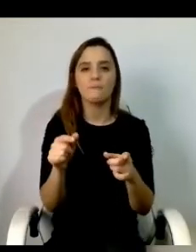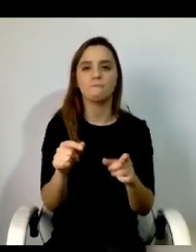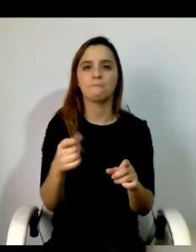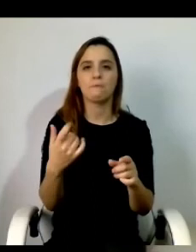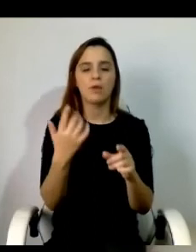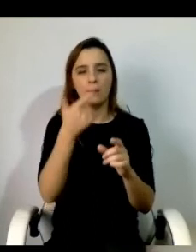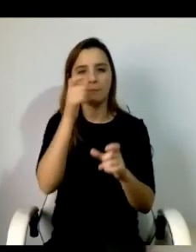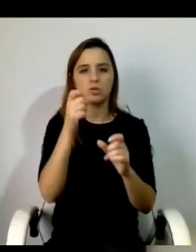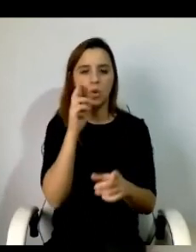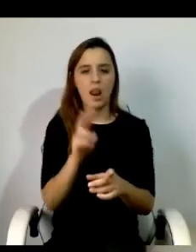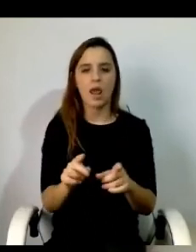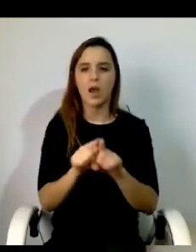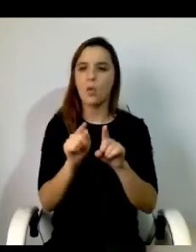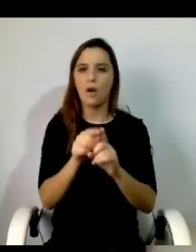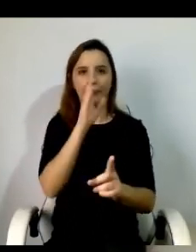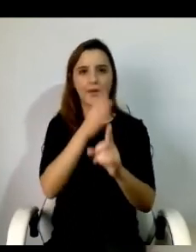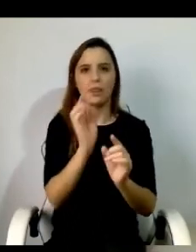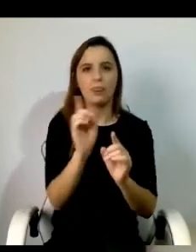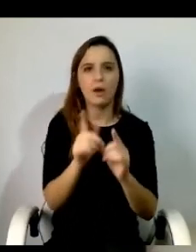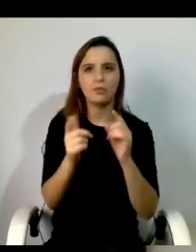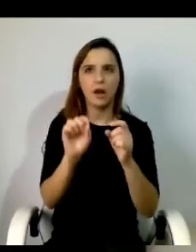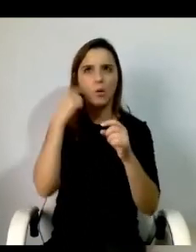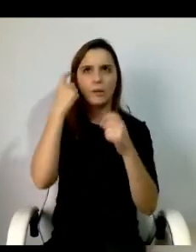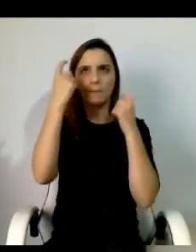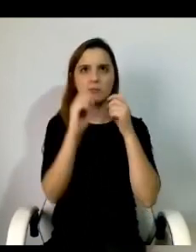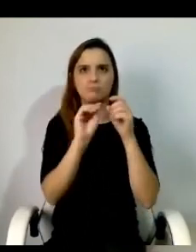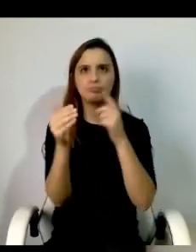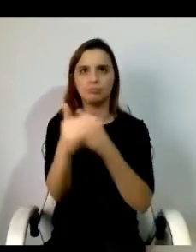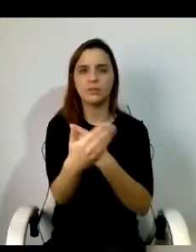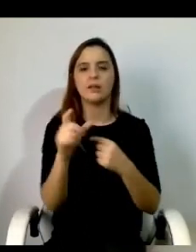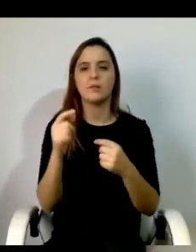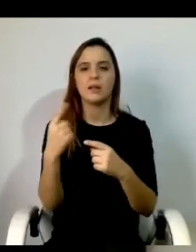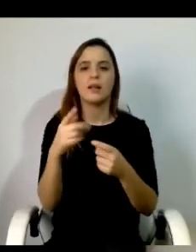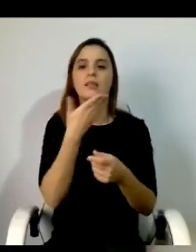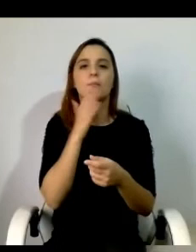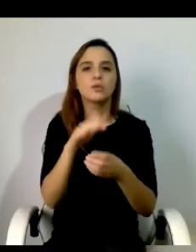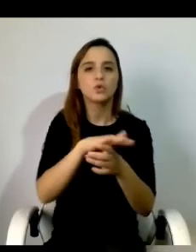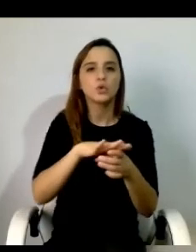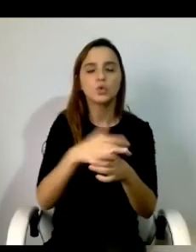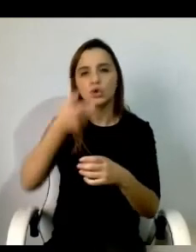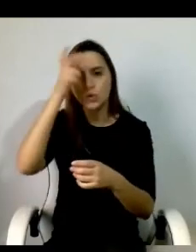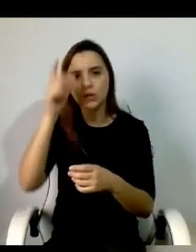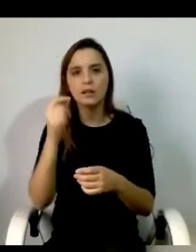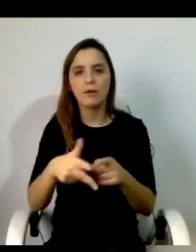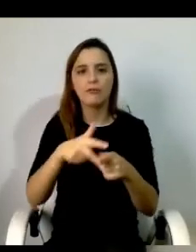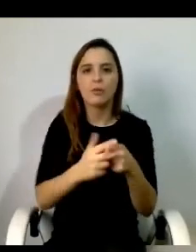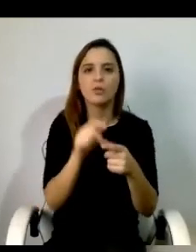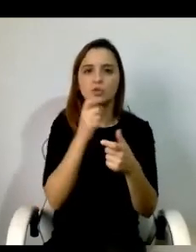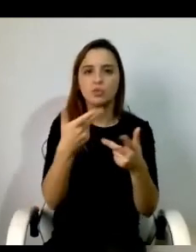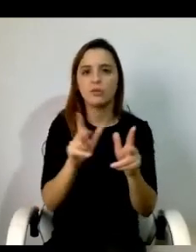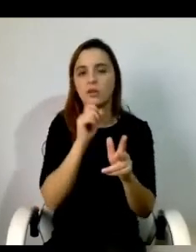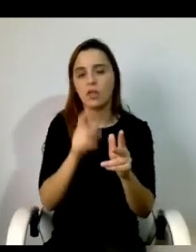limitações e condicionalismos relacionados com as conjunturas e os contextos e sobretudo com as ferramentas disponíveis para a promover